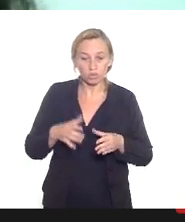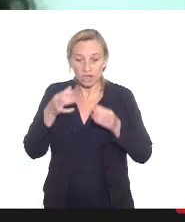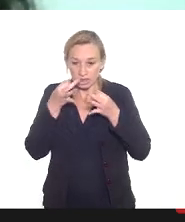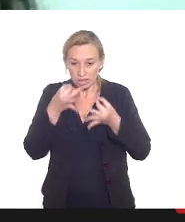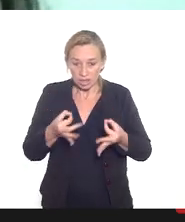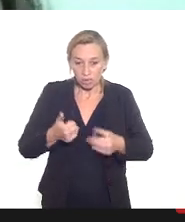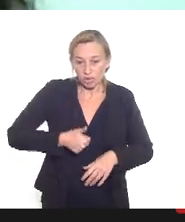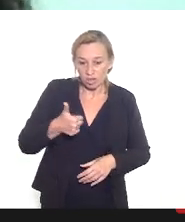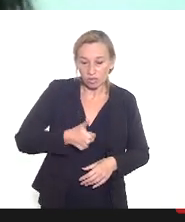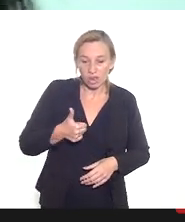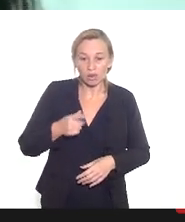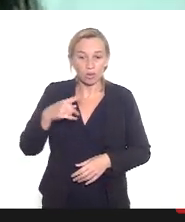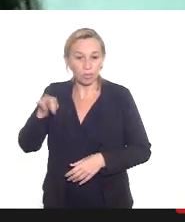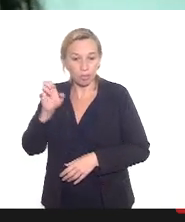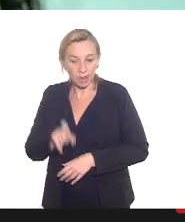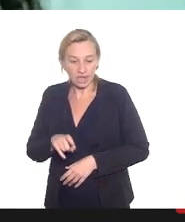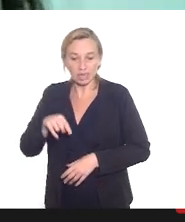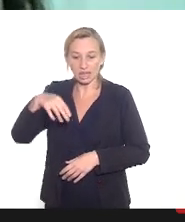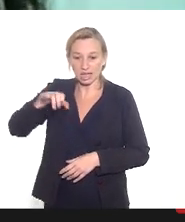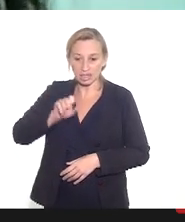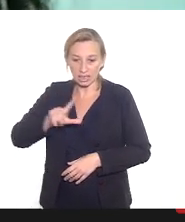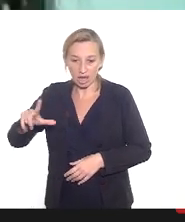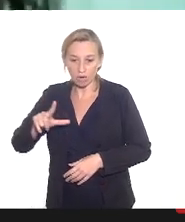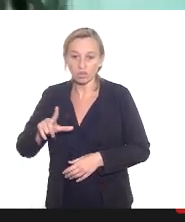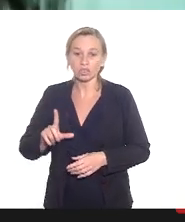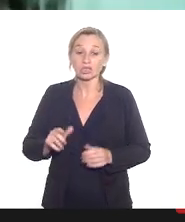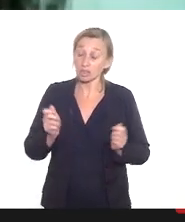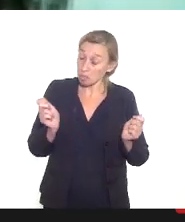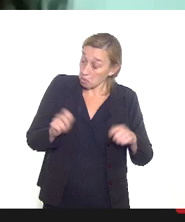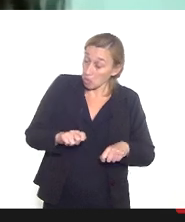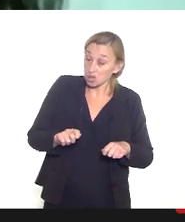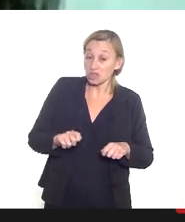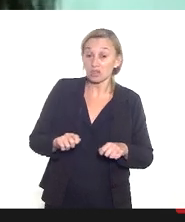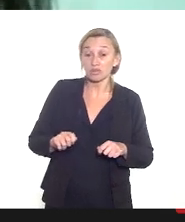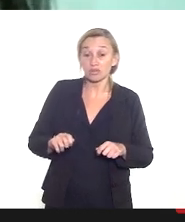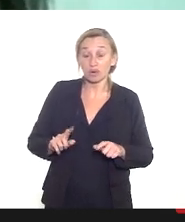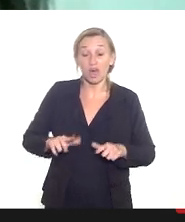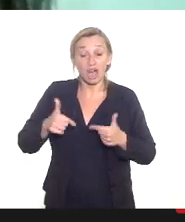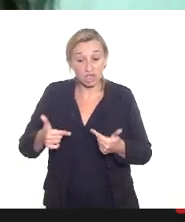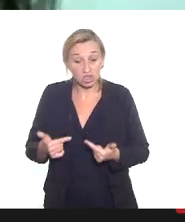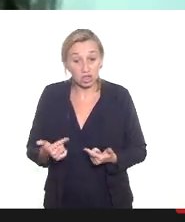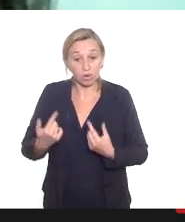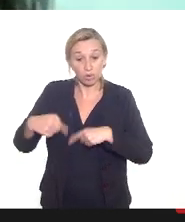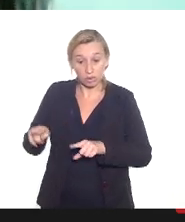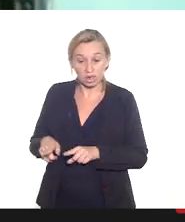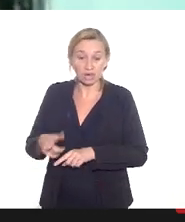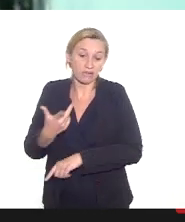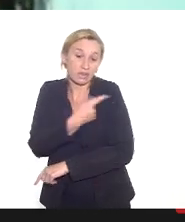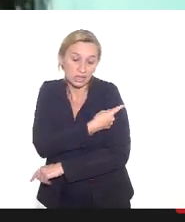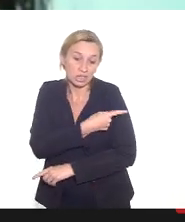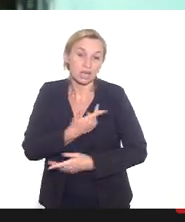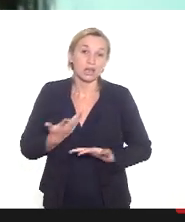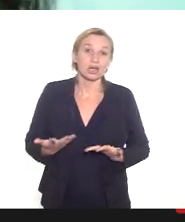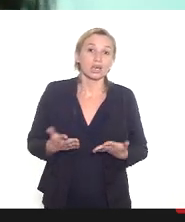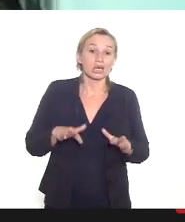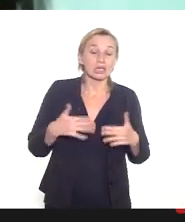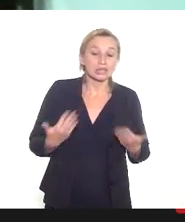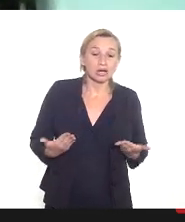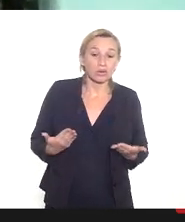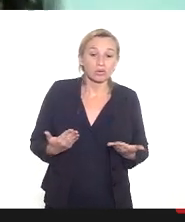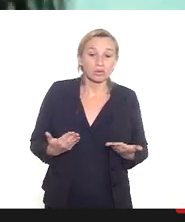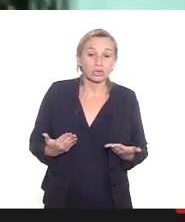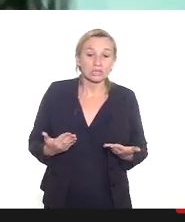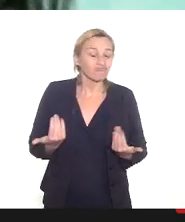aos pré-natalistas dessa dessa possível reação adversa à vacinação então ela não